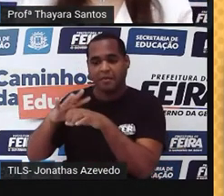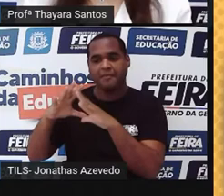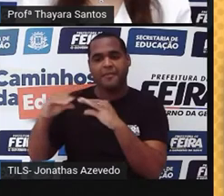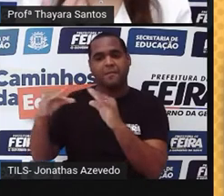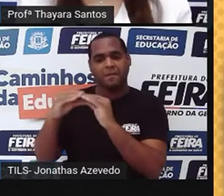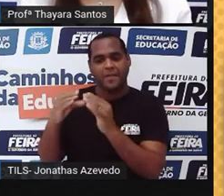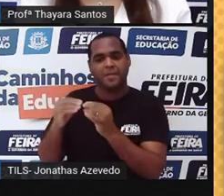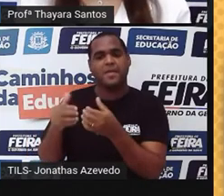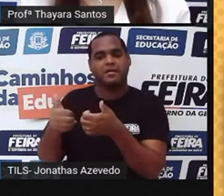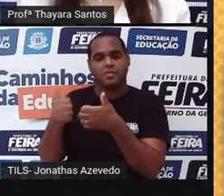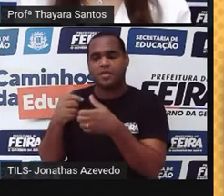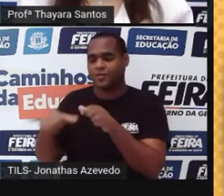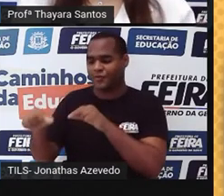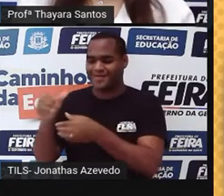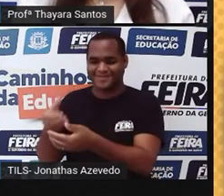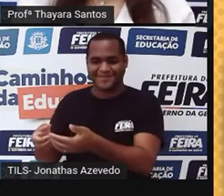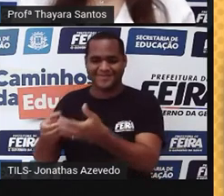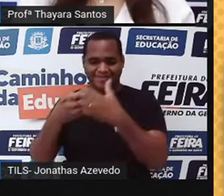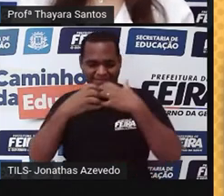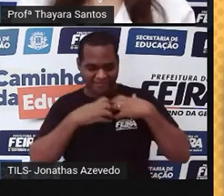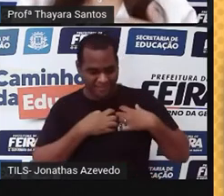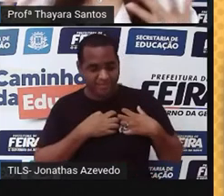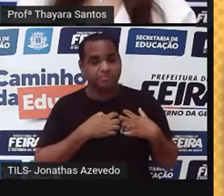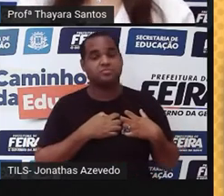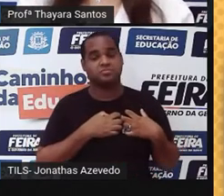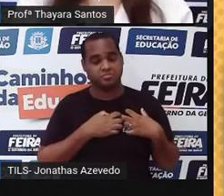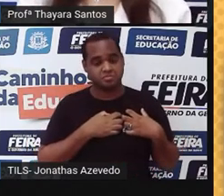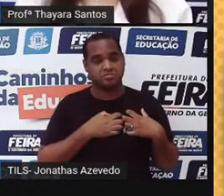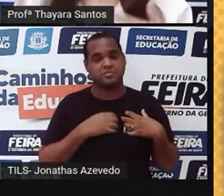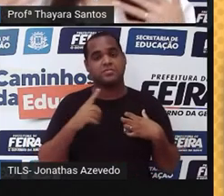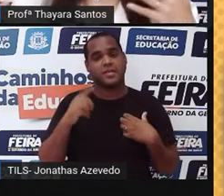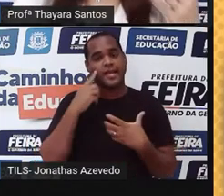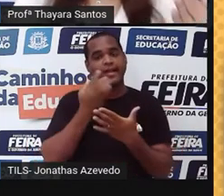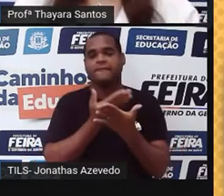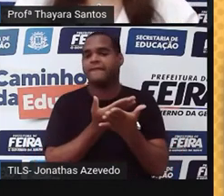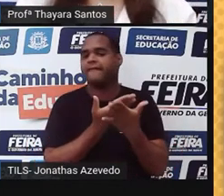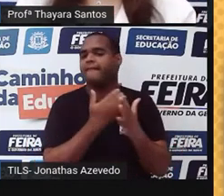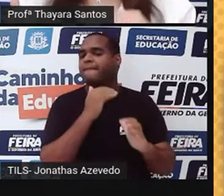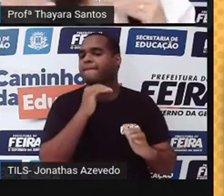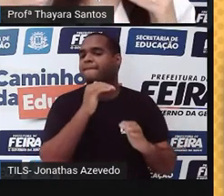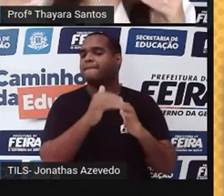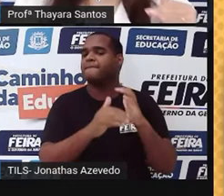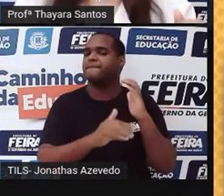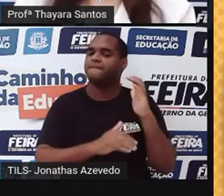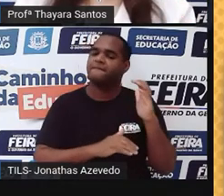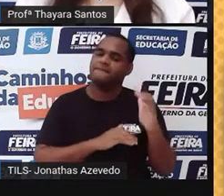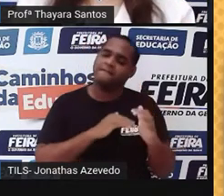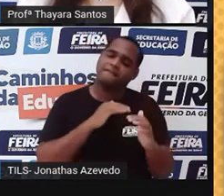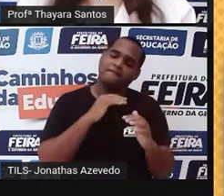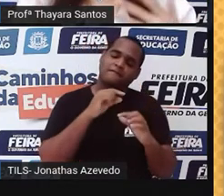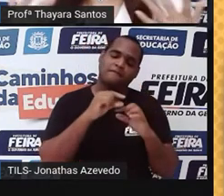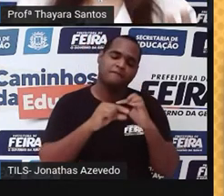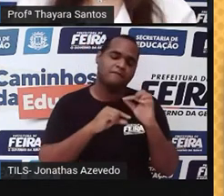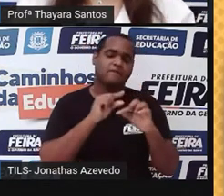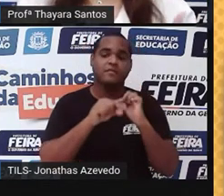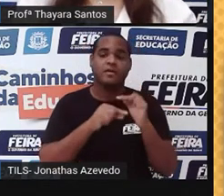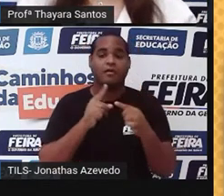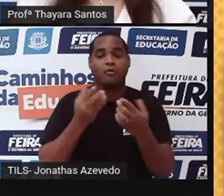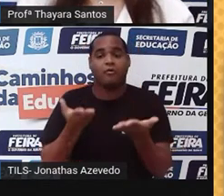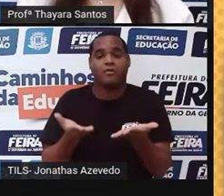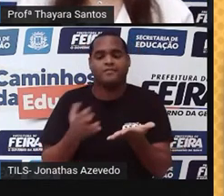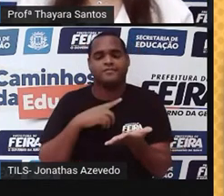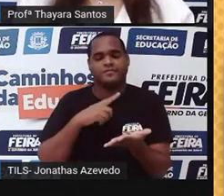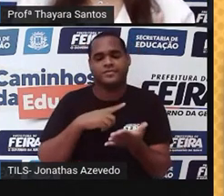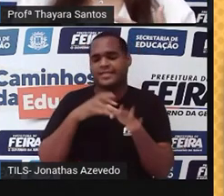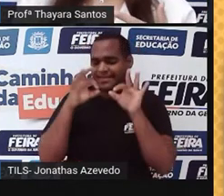que são doentes e devolver ele para o corpo. Tem esses estudos aí, estão avançando, mas ainda de forma muito lenta, gente ainda não tem